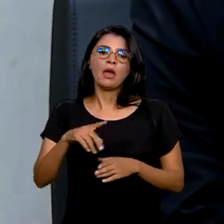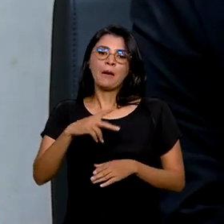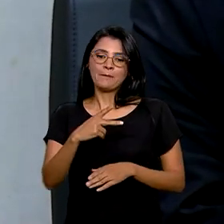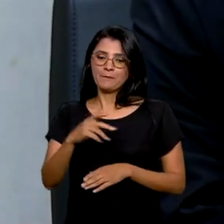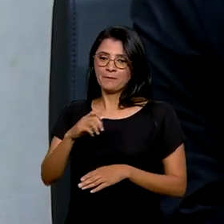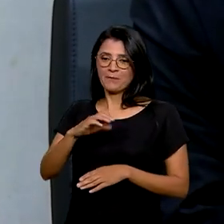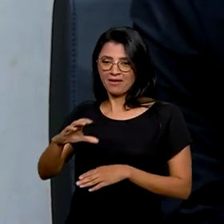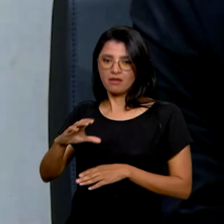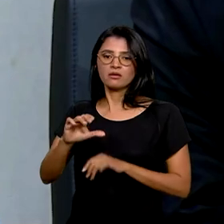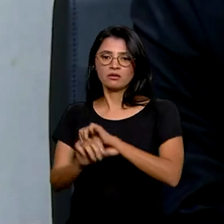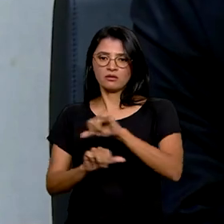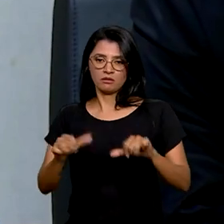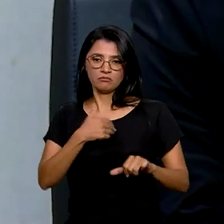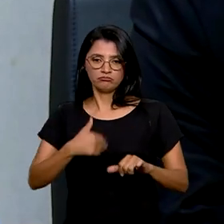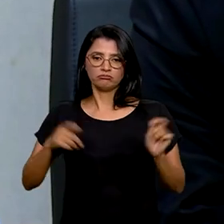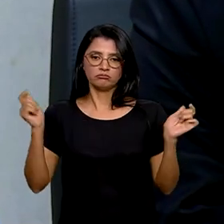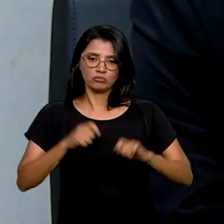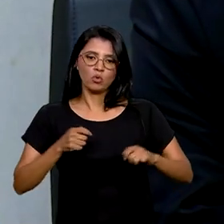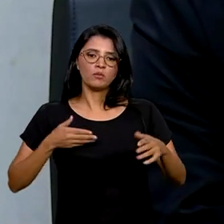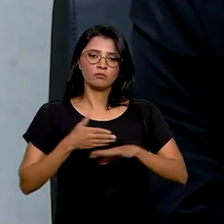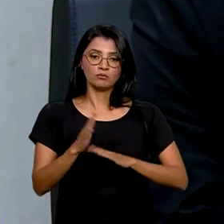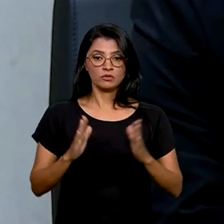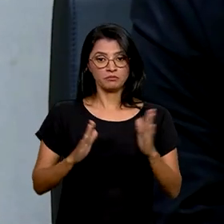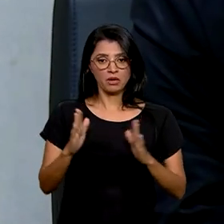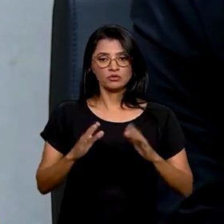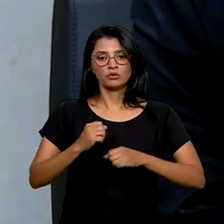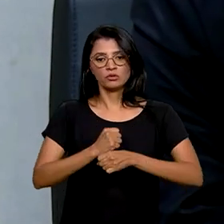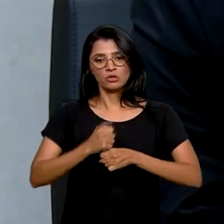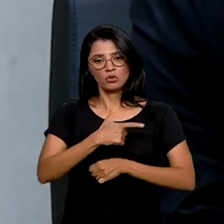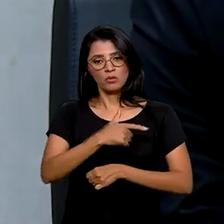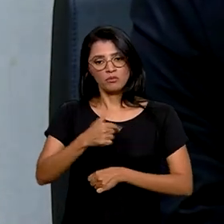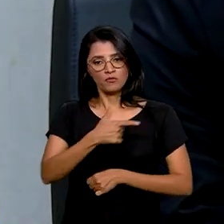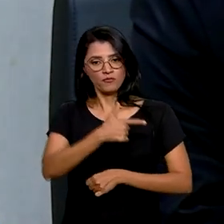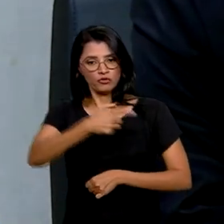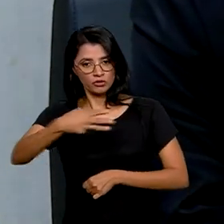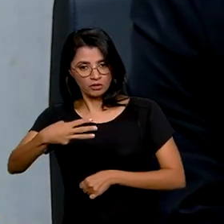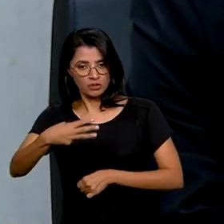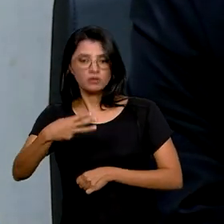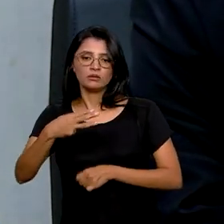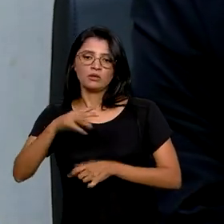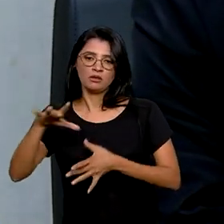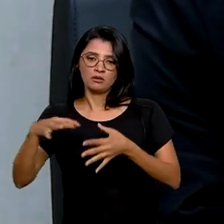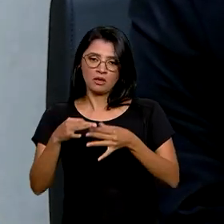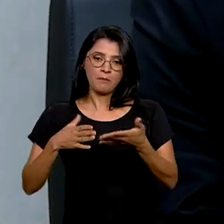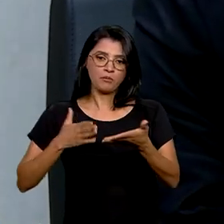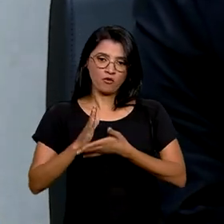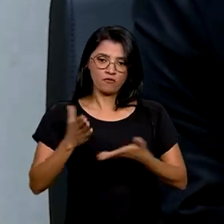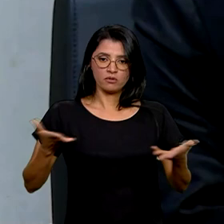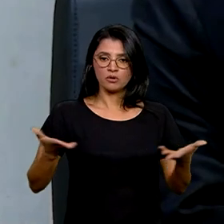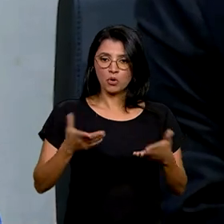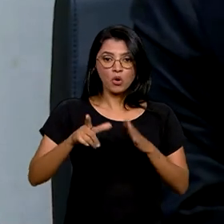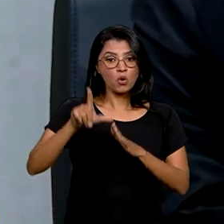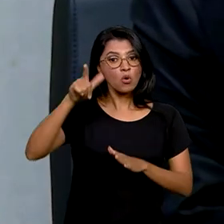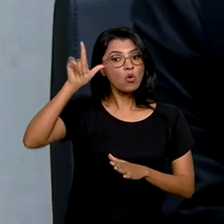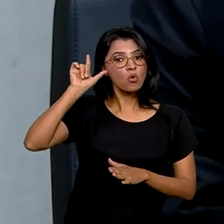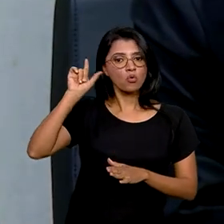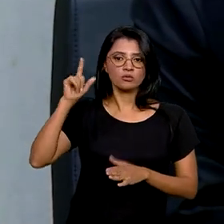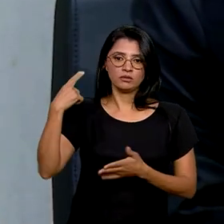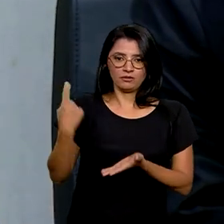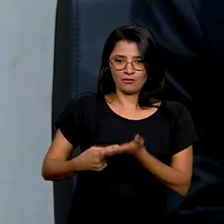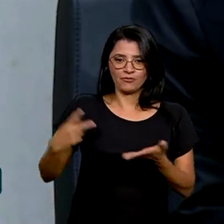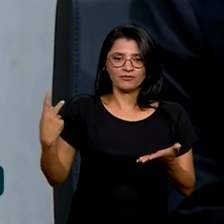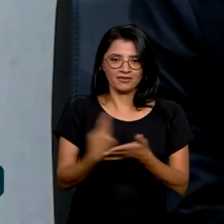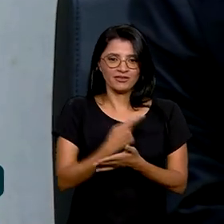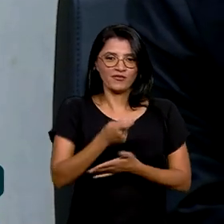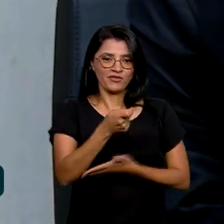transição que nos permitiu um espaço no ano de 2023, aliado à aprovação, logo agora, ontem praticamente, porque foi